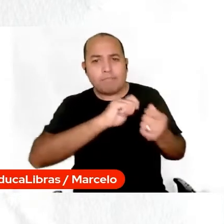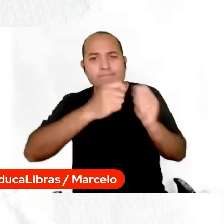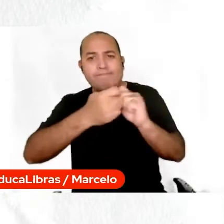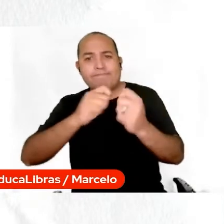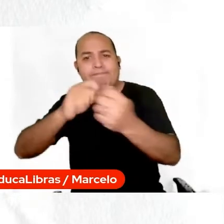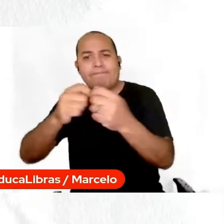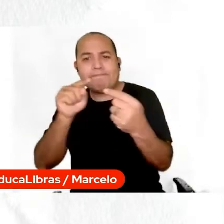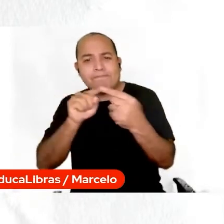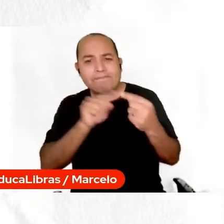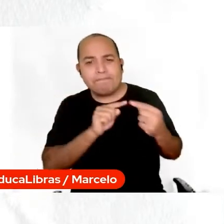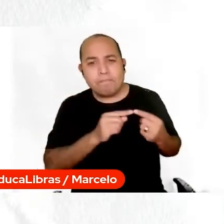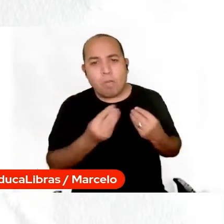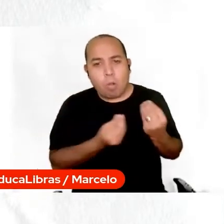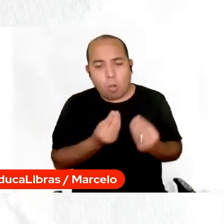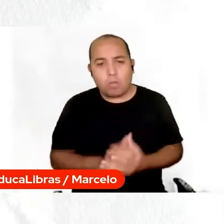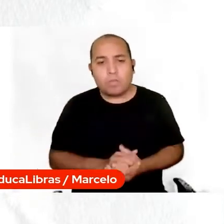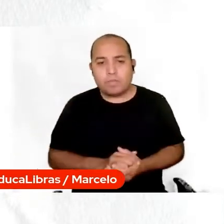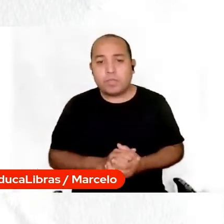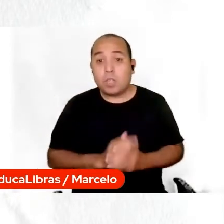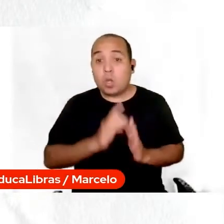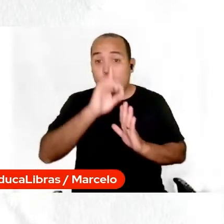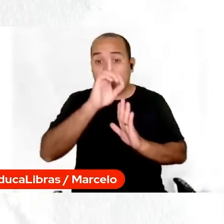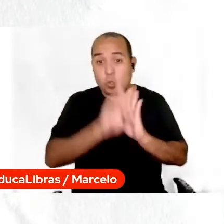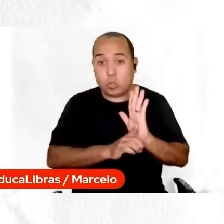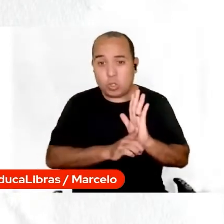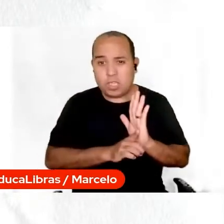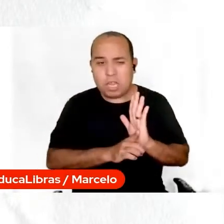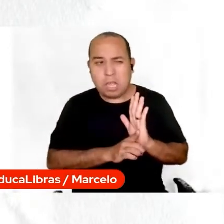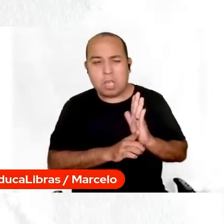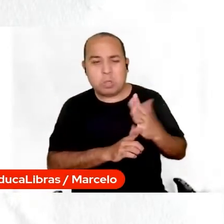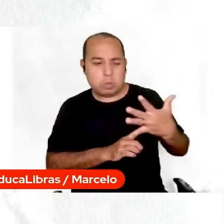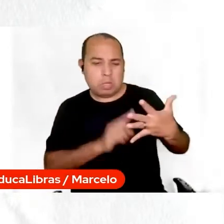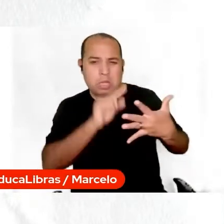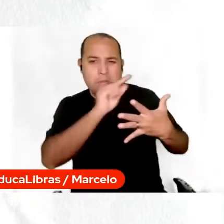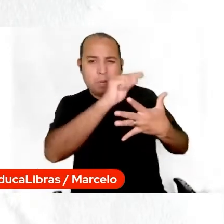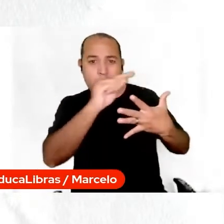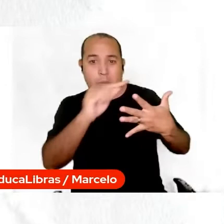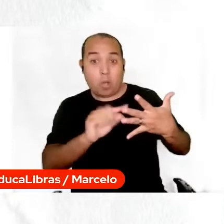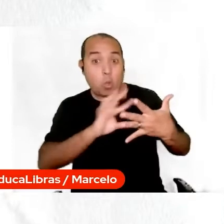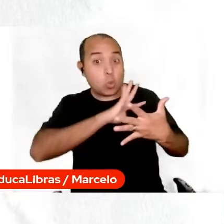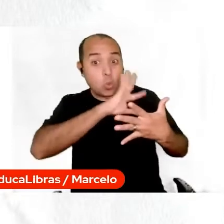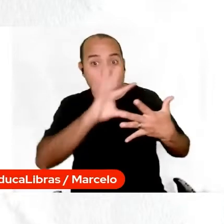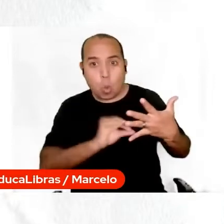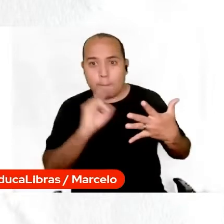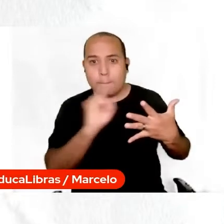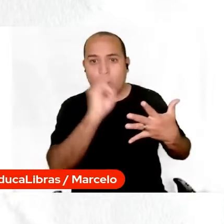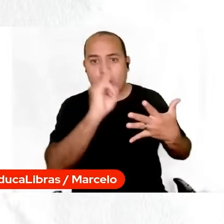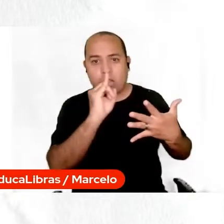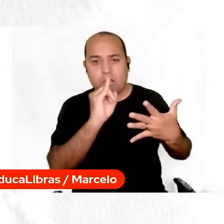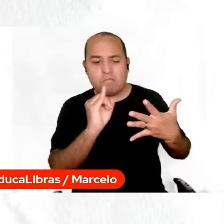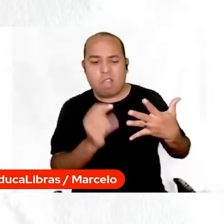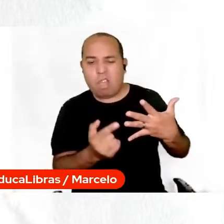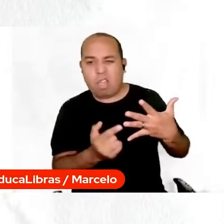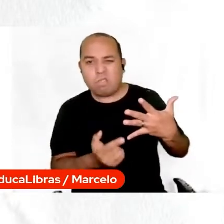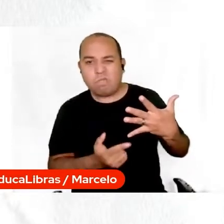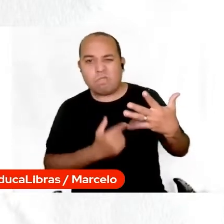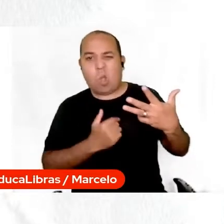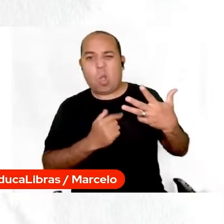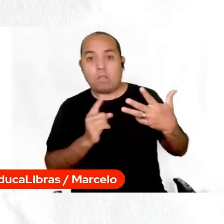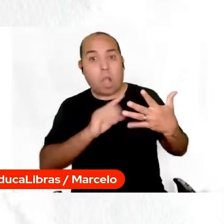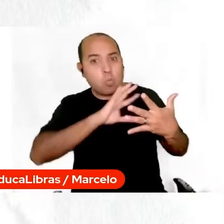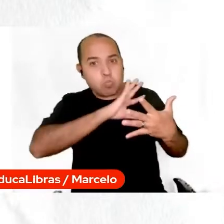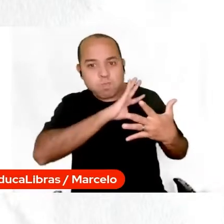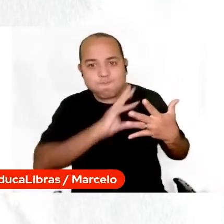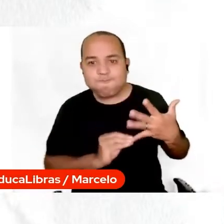falei, direitos negociáveis e esses direitos negociáveis precisam estar no debate e o